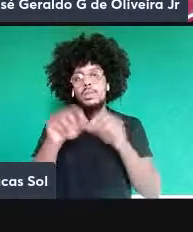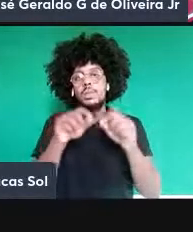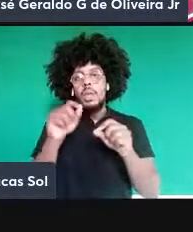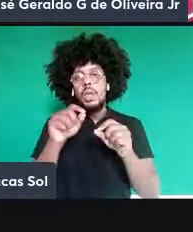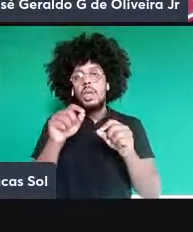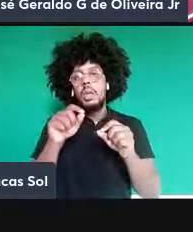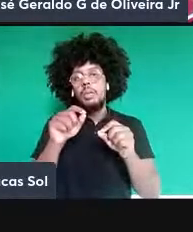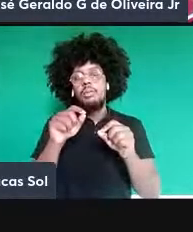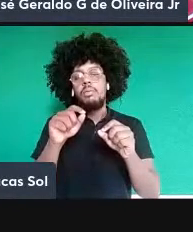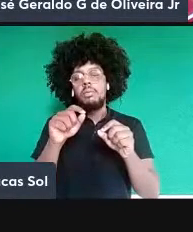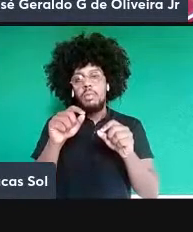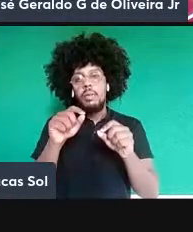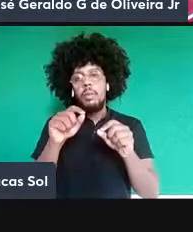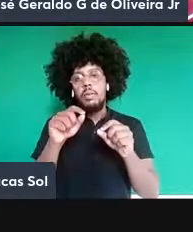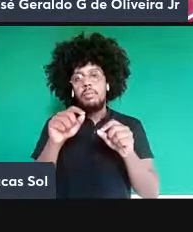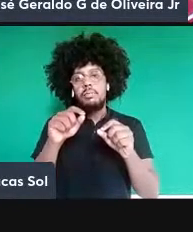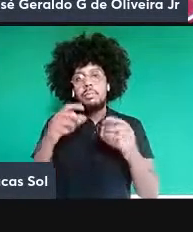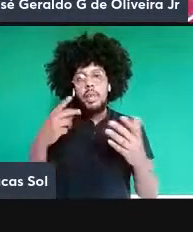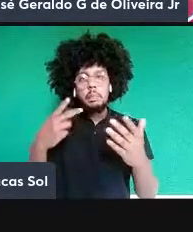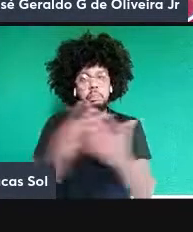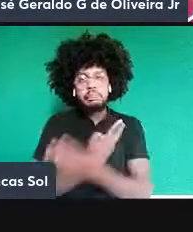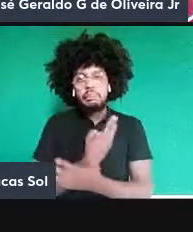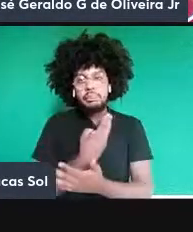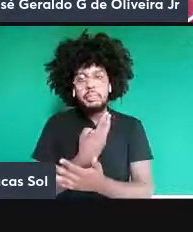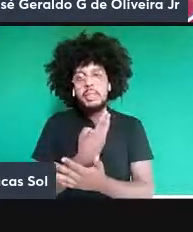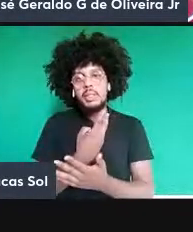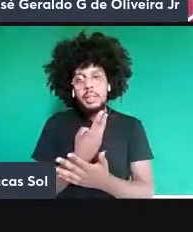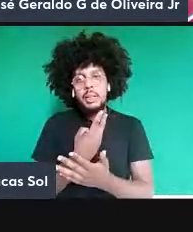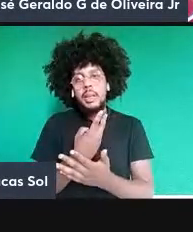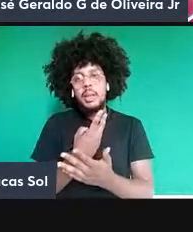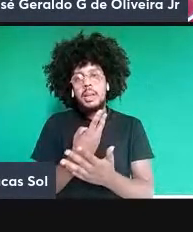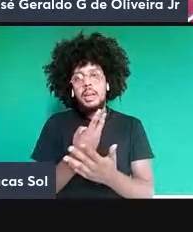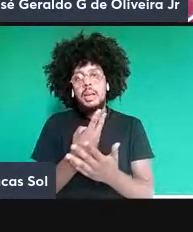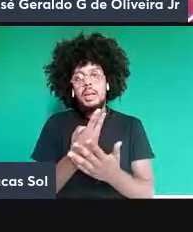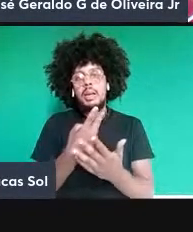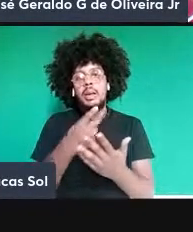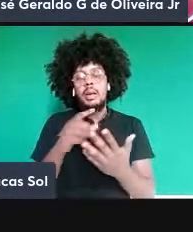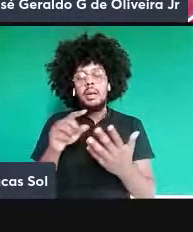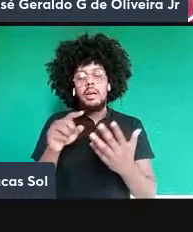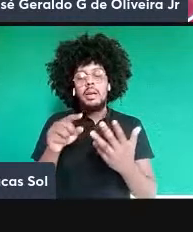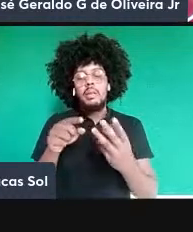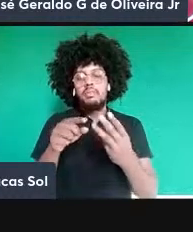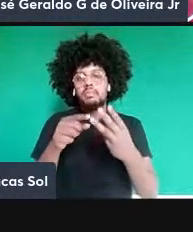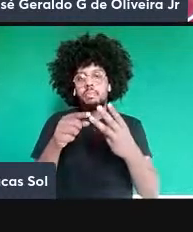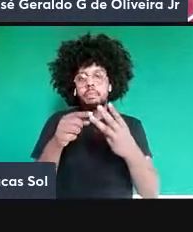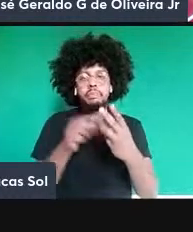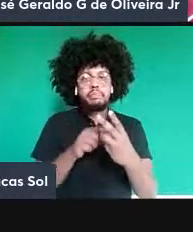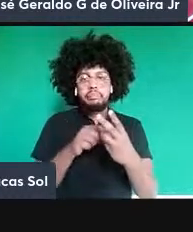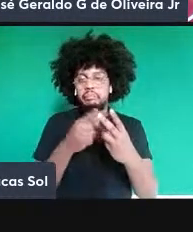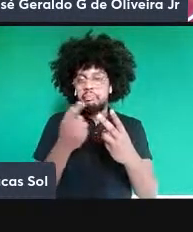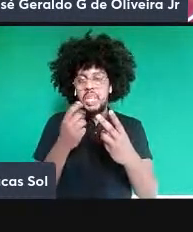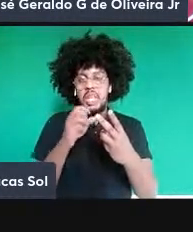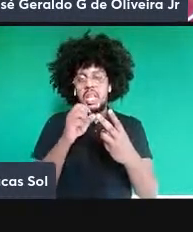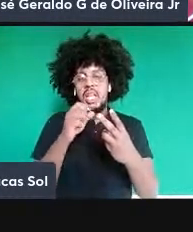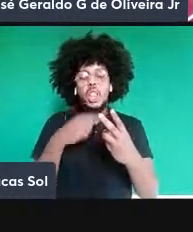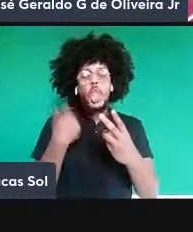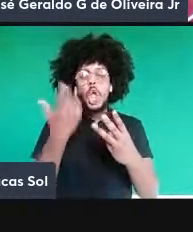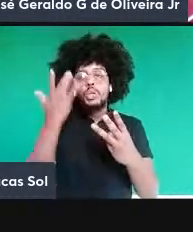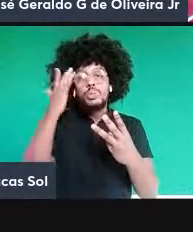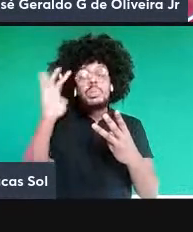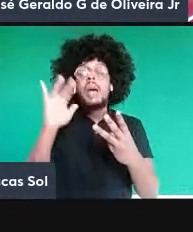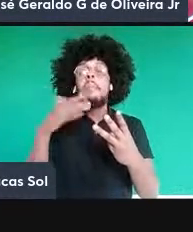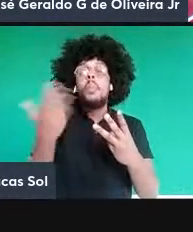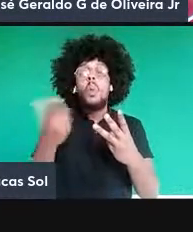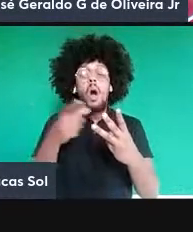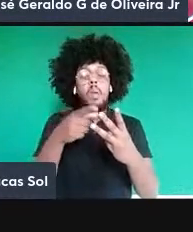mas pela simples violação de uma desigualdade de Bell a gente não consegue dizer qual delas se é que não é uma